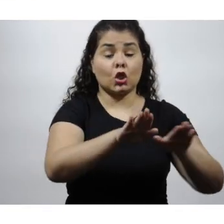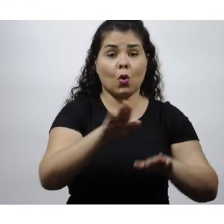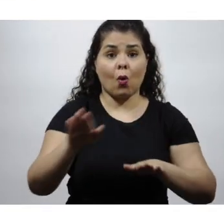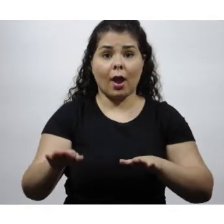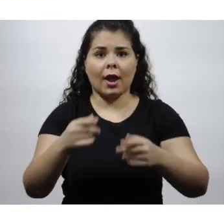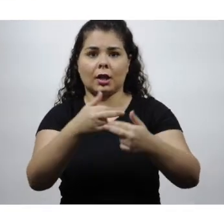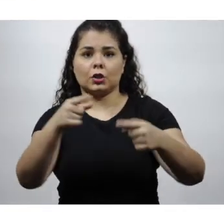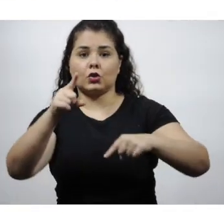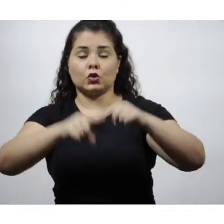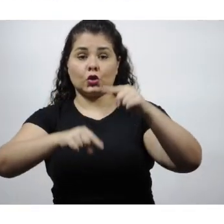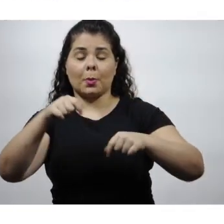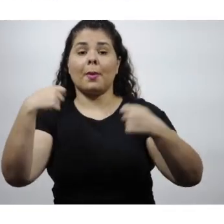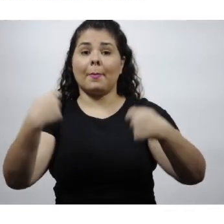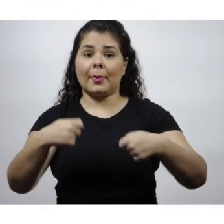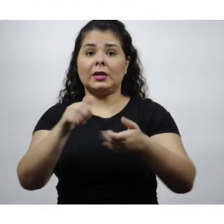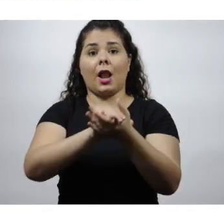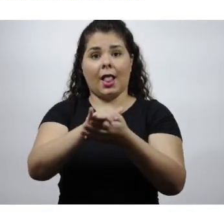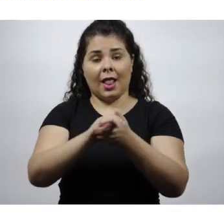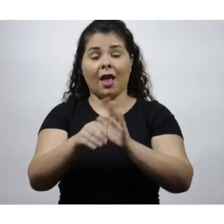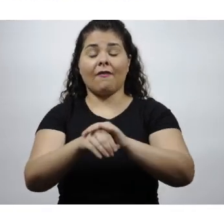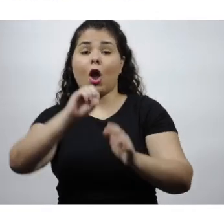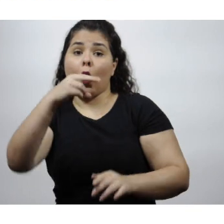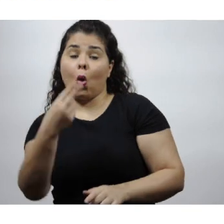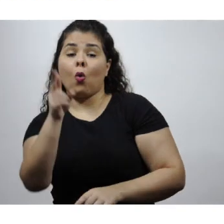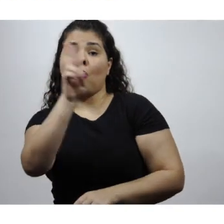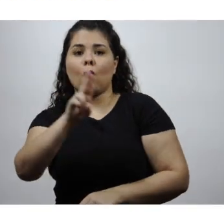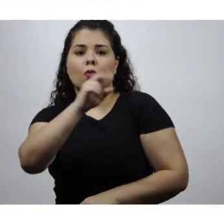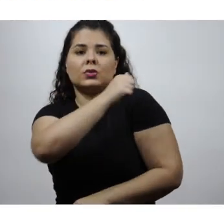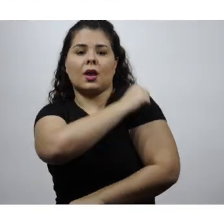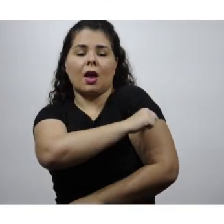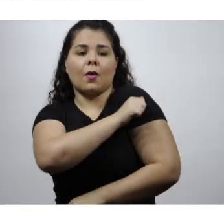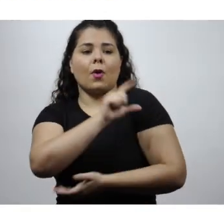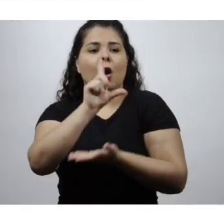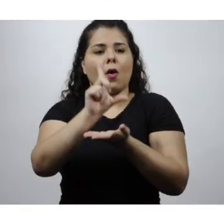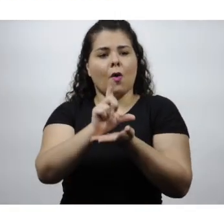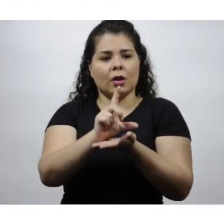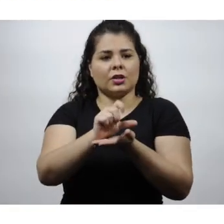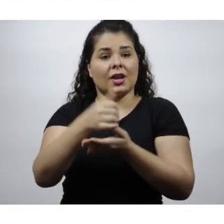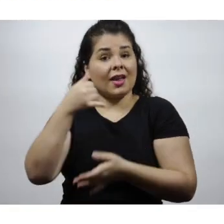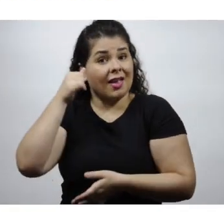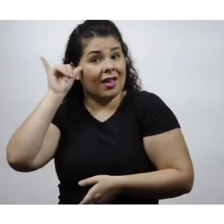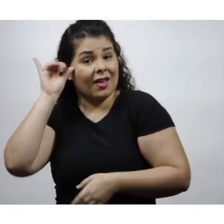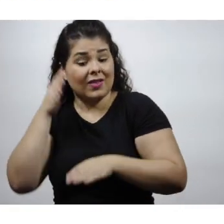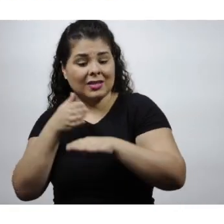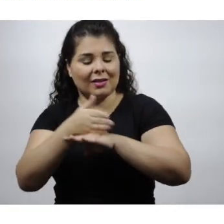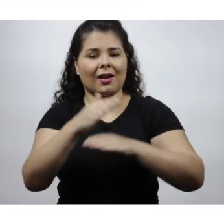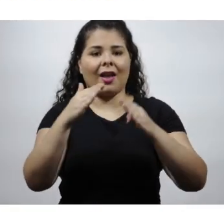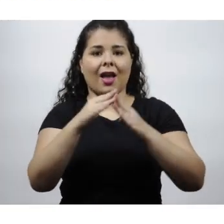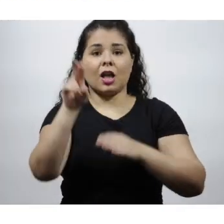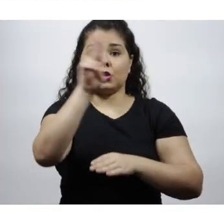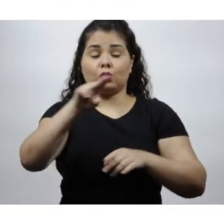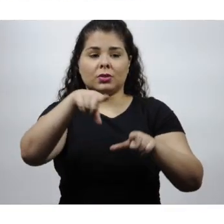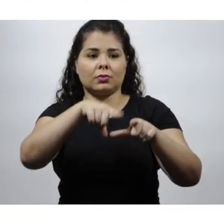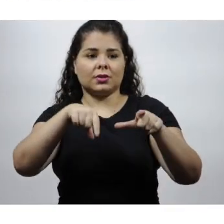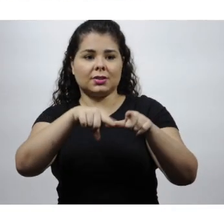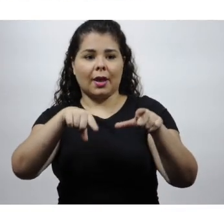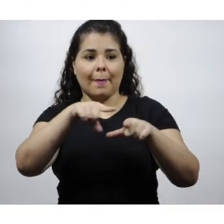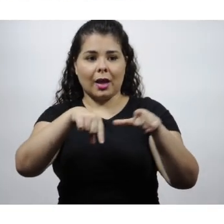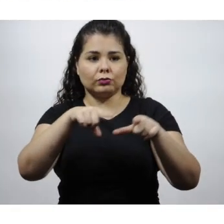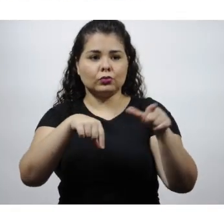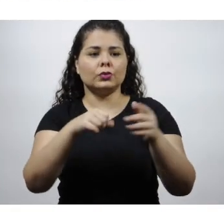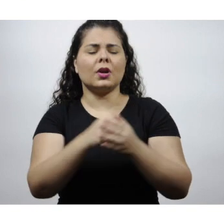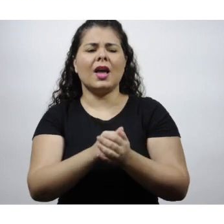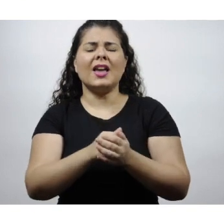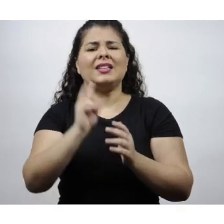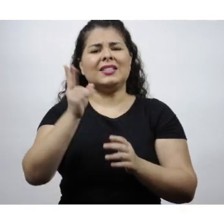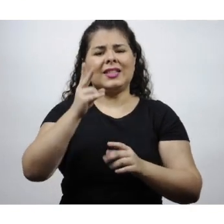logo depois de pegar em alguma coisa da rua. Para não pegar, evite entrar em casa com os sapatos que andou na rua. Assim que chegar em casa, coloque a roupa que usou na rua para lavar. Para não